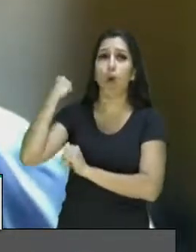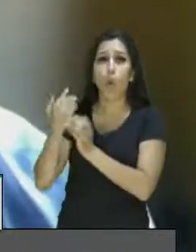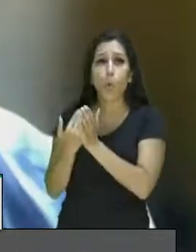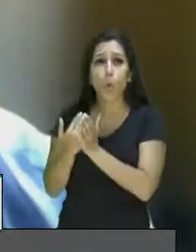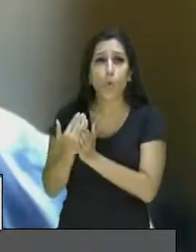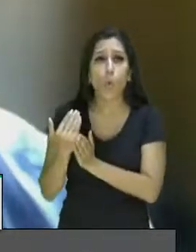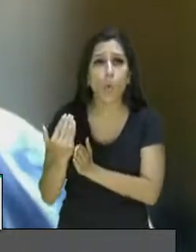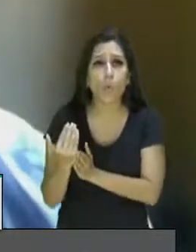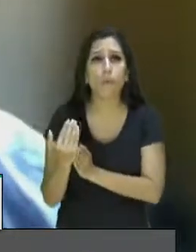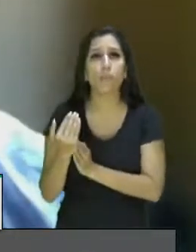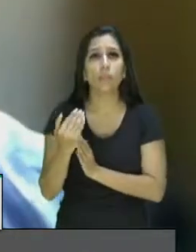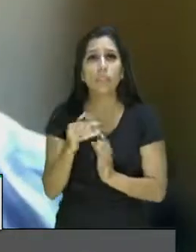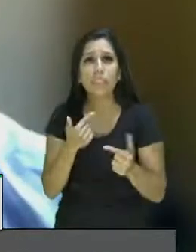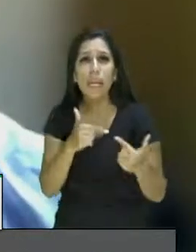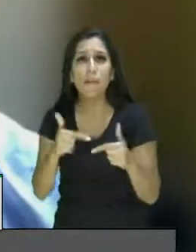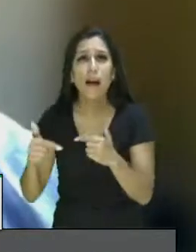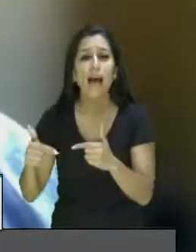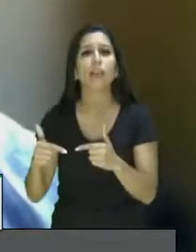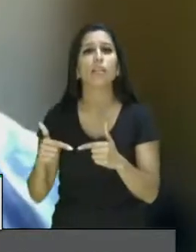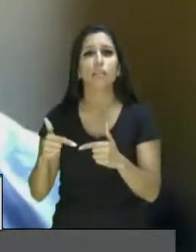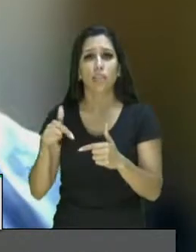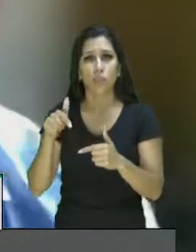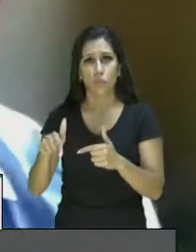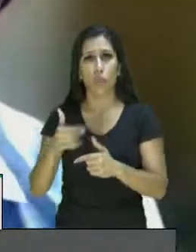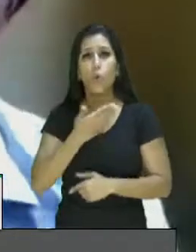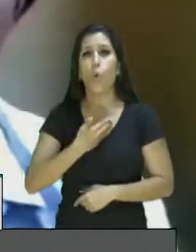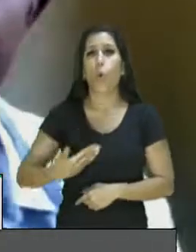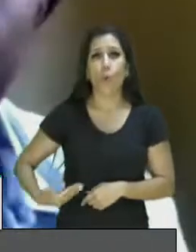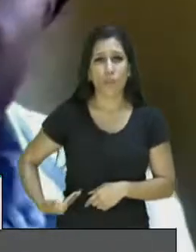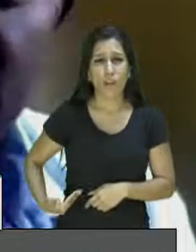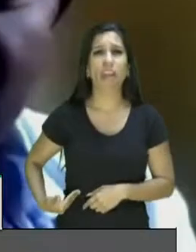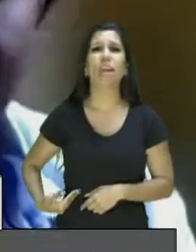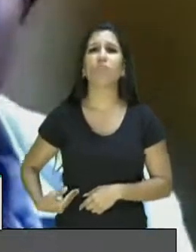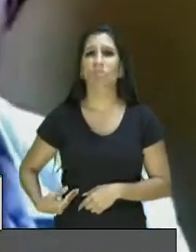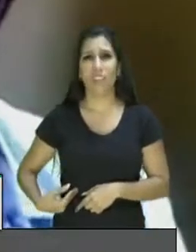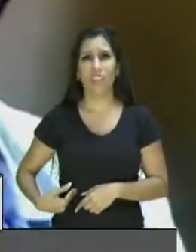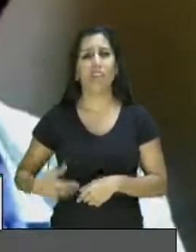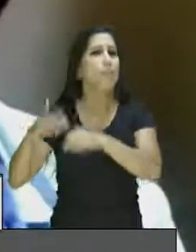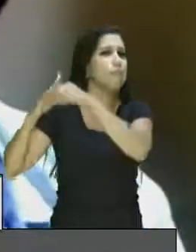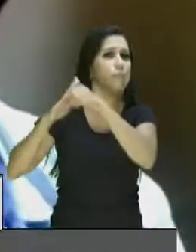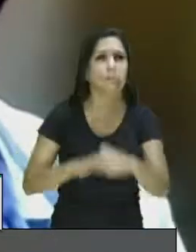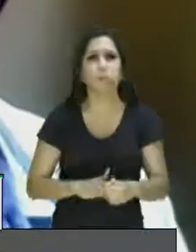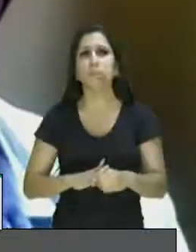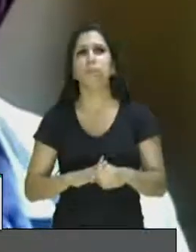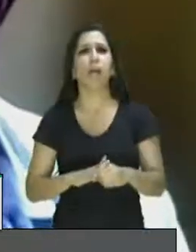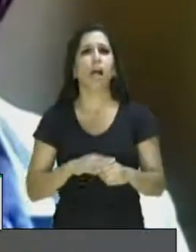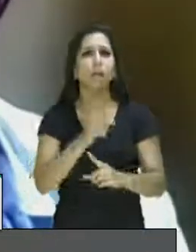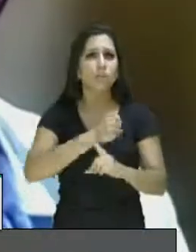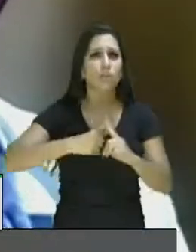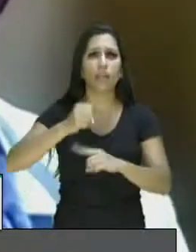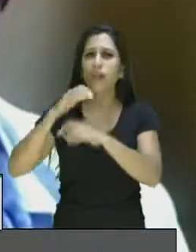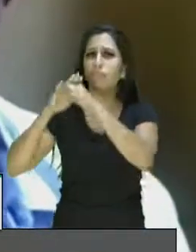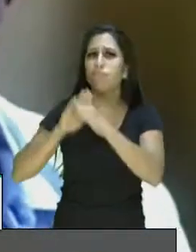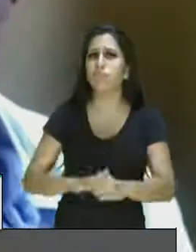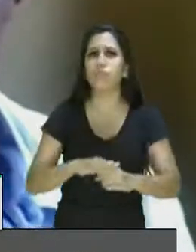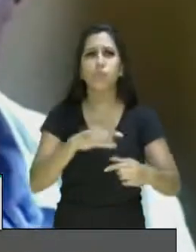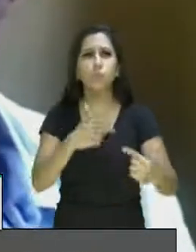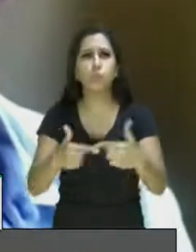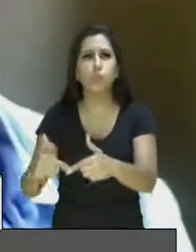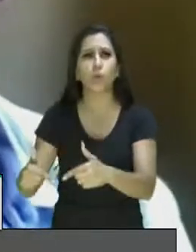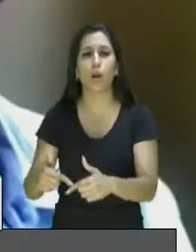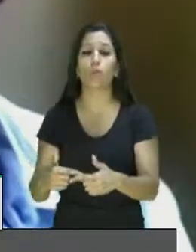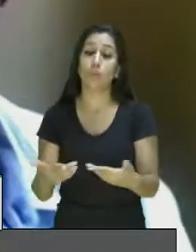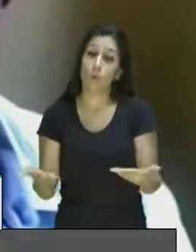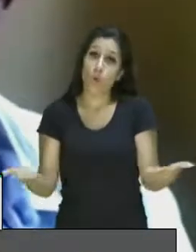ataca políticas públicas, que ataca a sociedade civil a todo tempo, e hoje, como